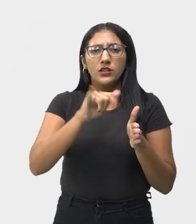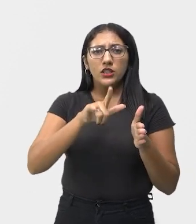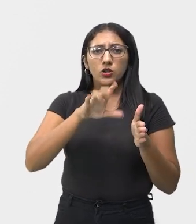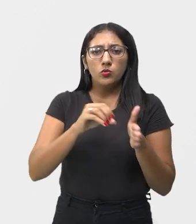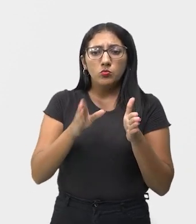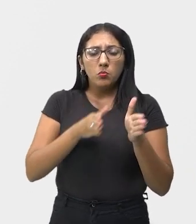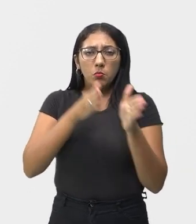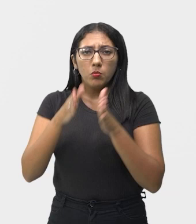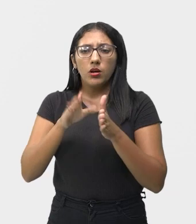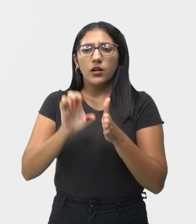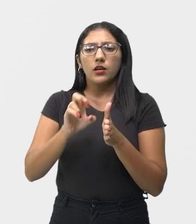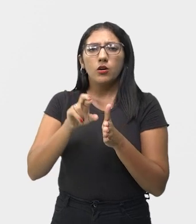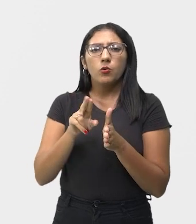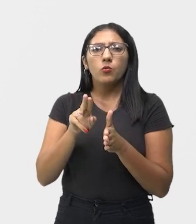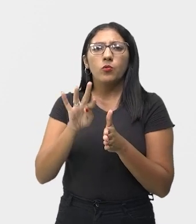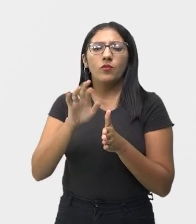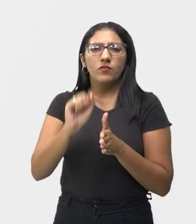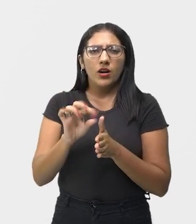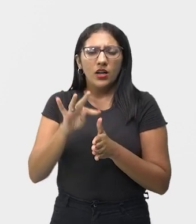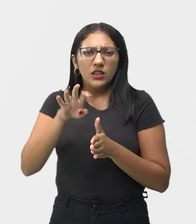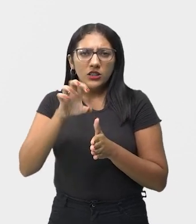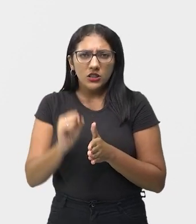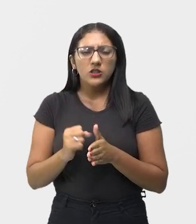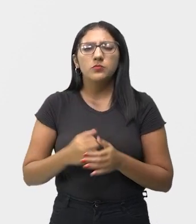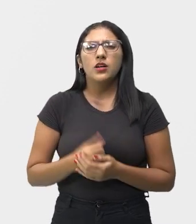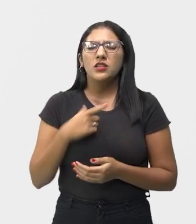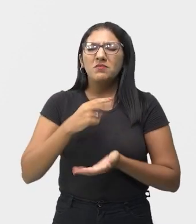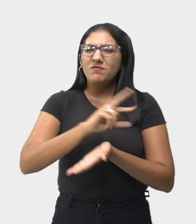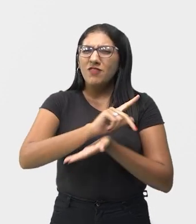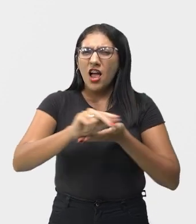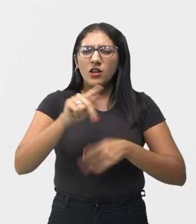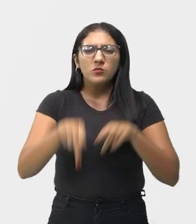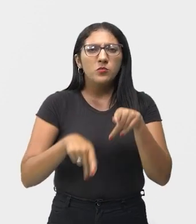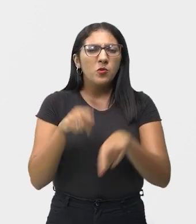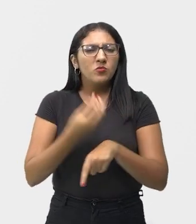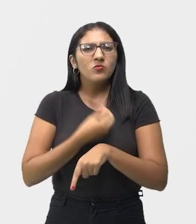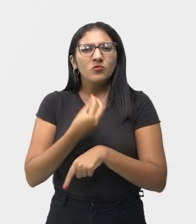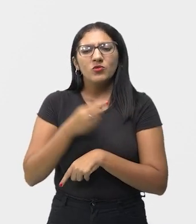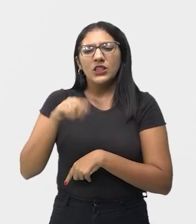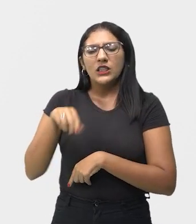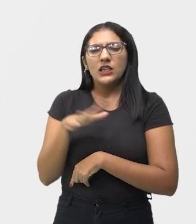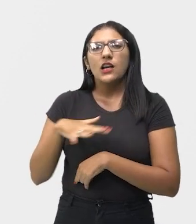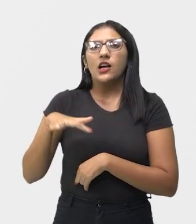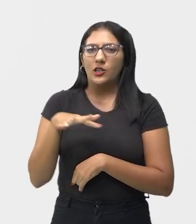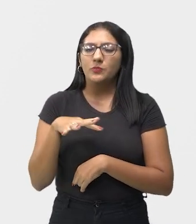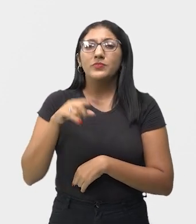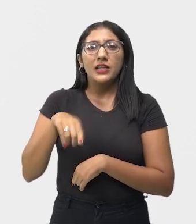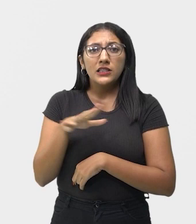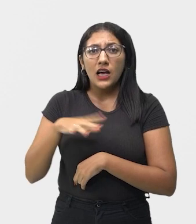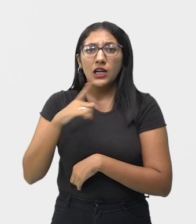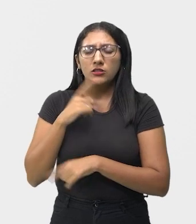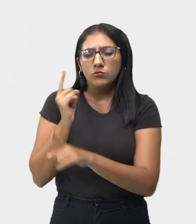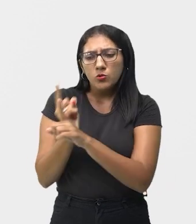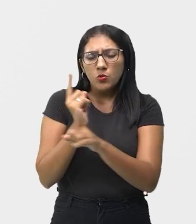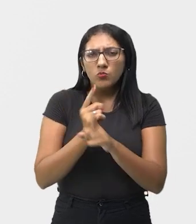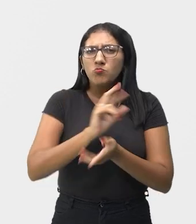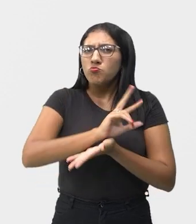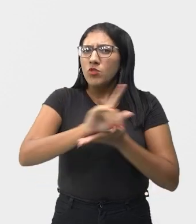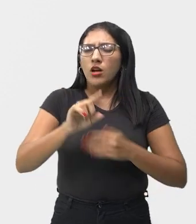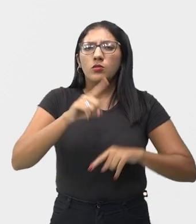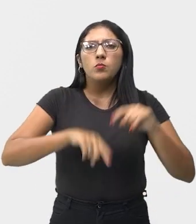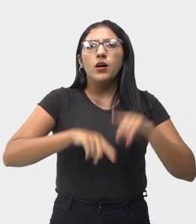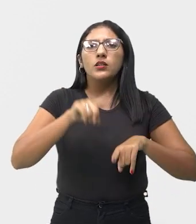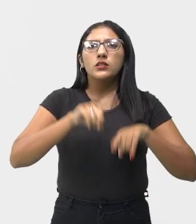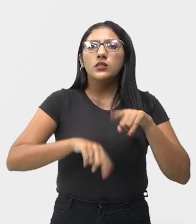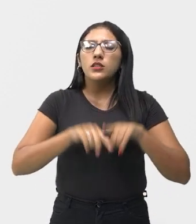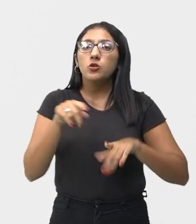Eufrates. Ali viveram os sumários, assírios e babilônios. Nessa região, foram encontradas liras e arpas